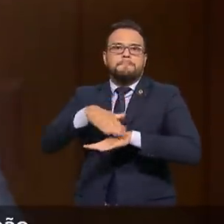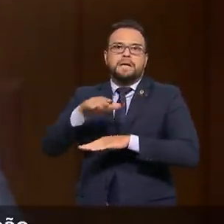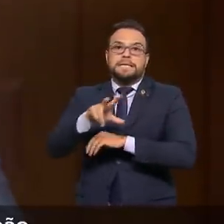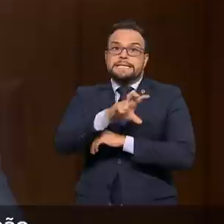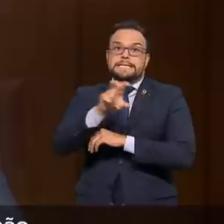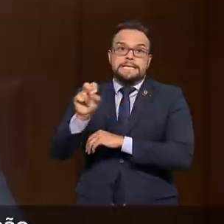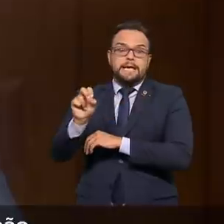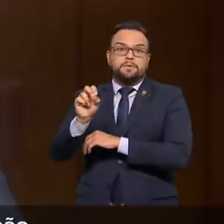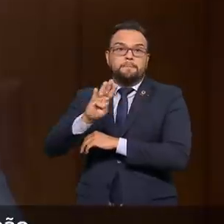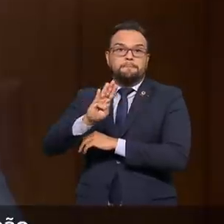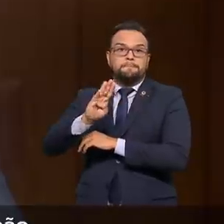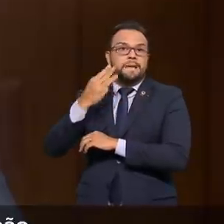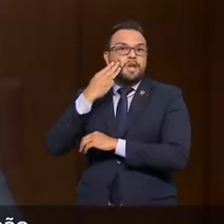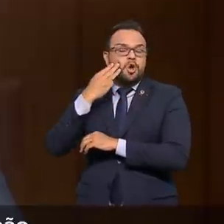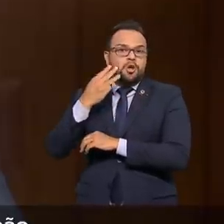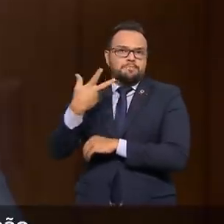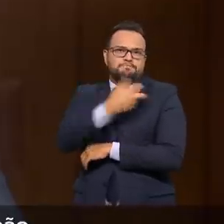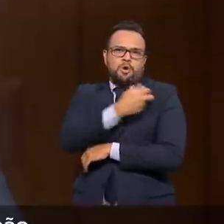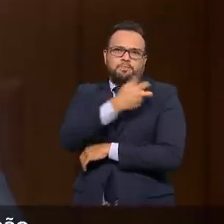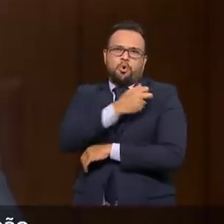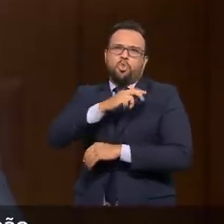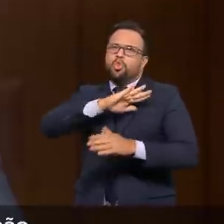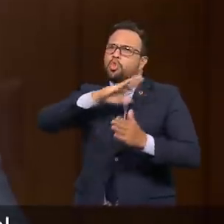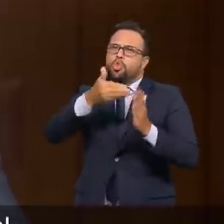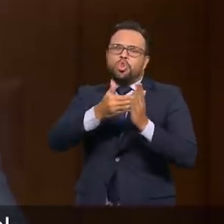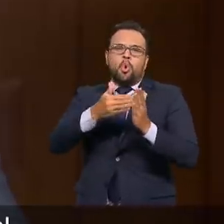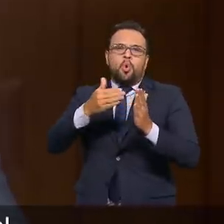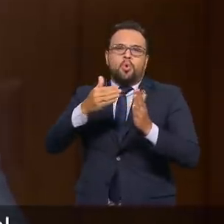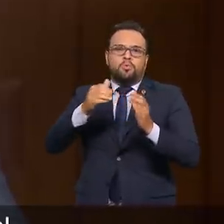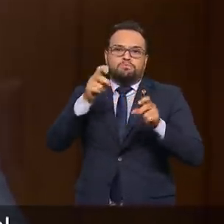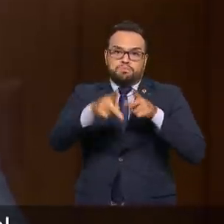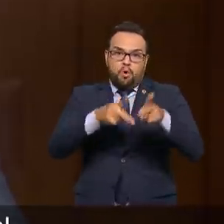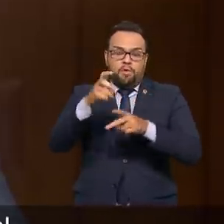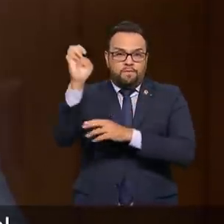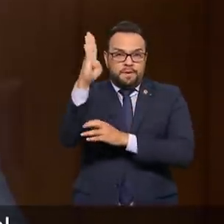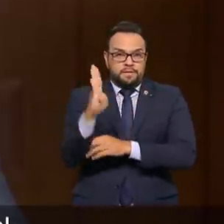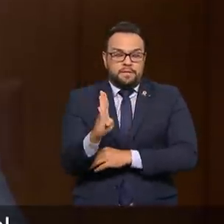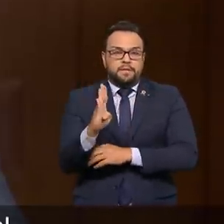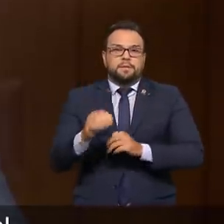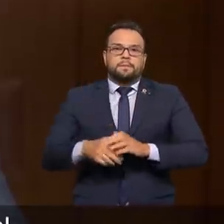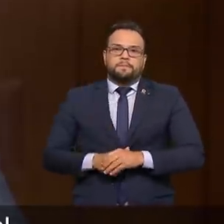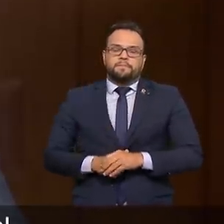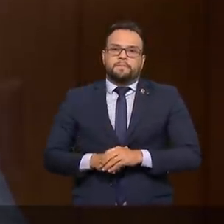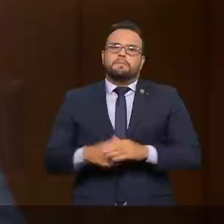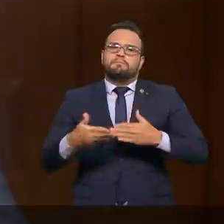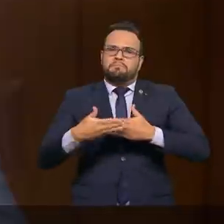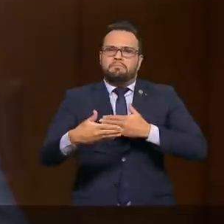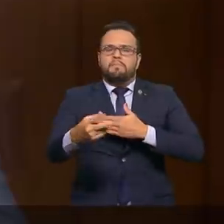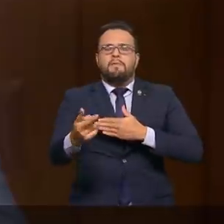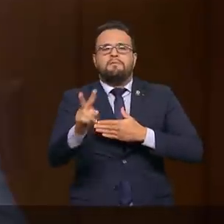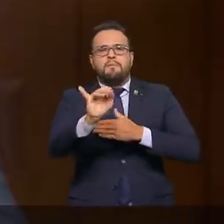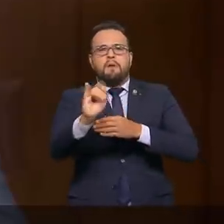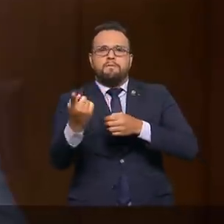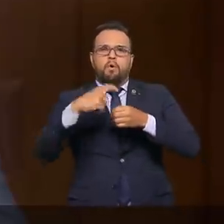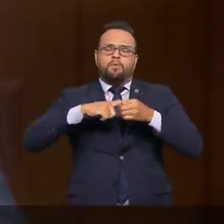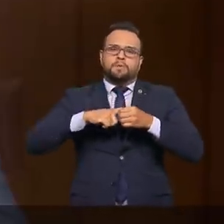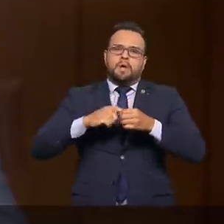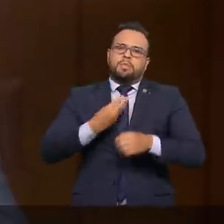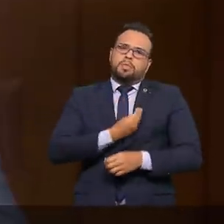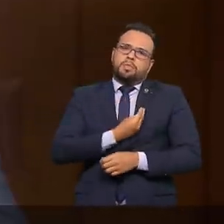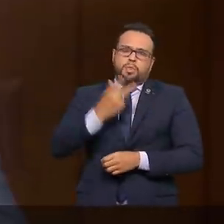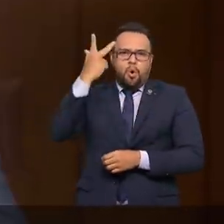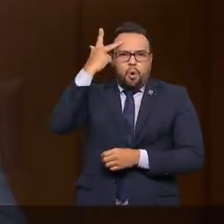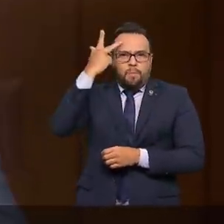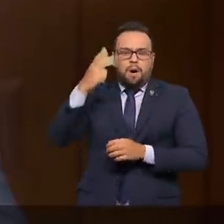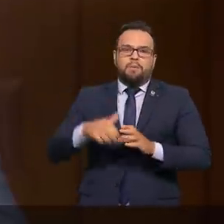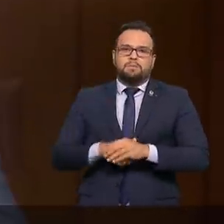de doses para vacinar toda a população. Muito em breve retomaremos nossa vida normal. Solidarizo-me com